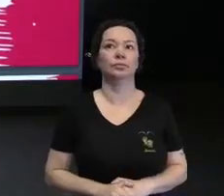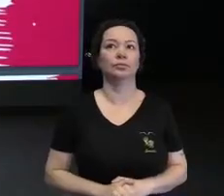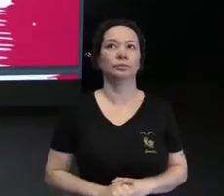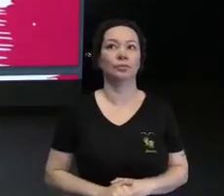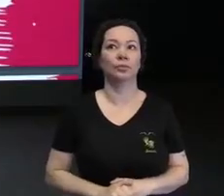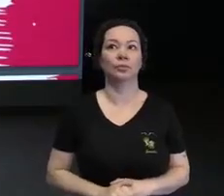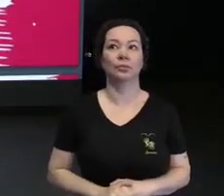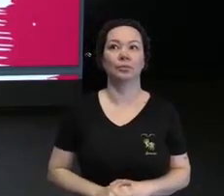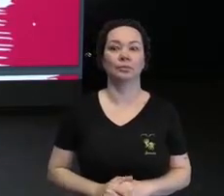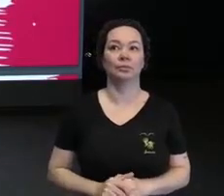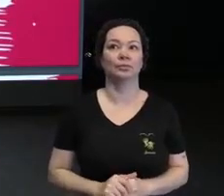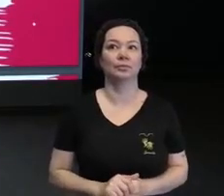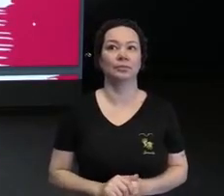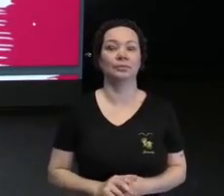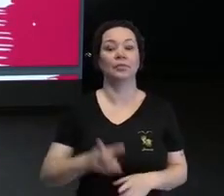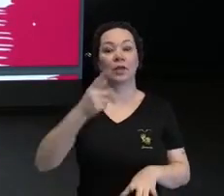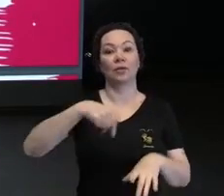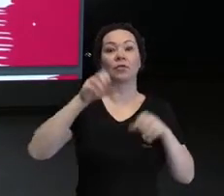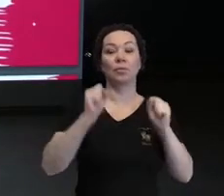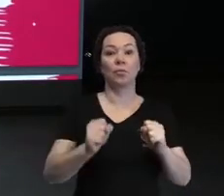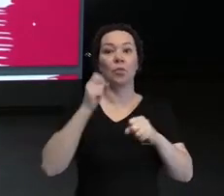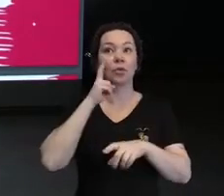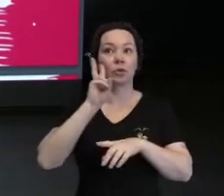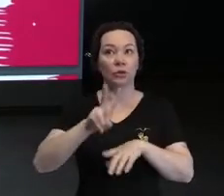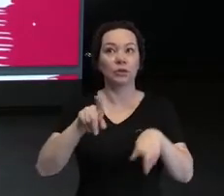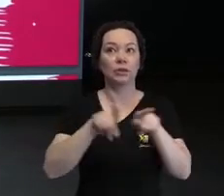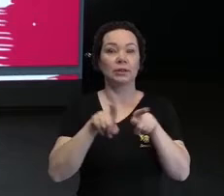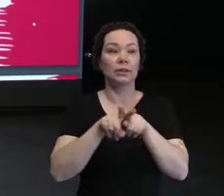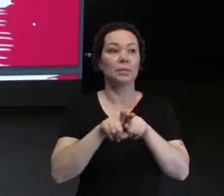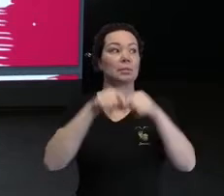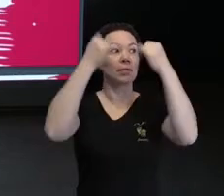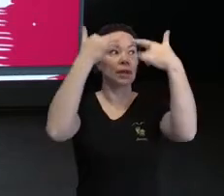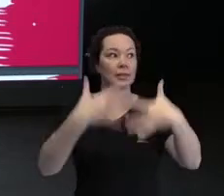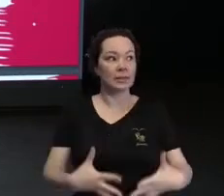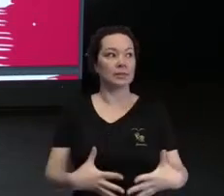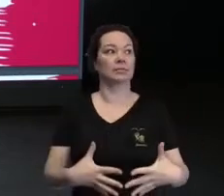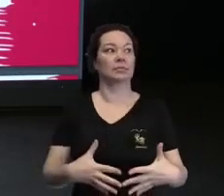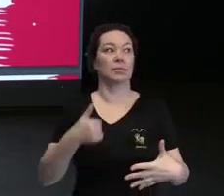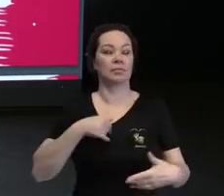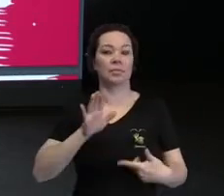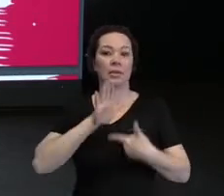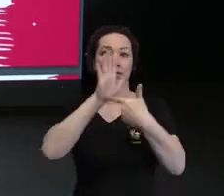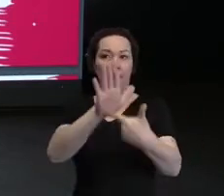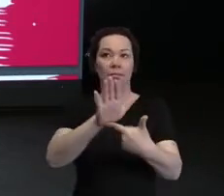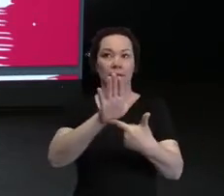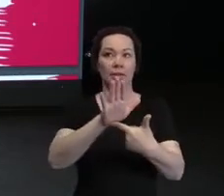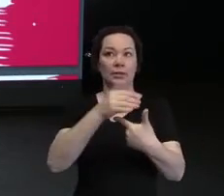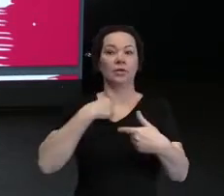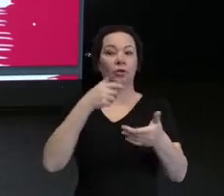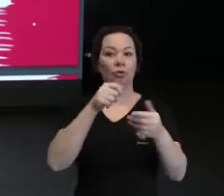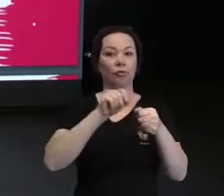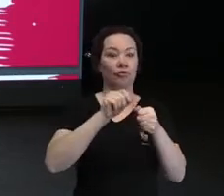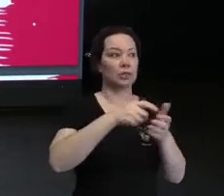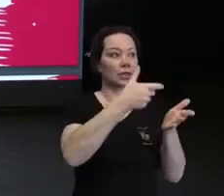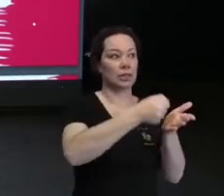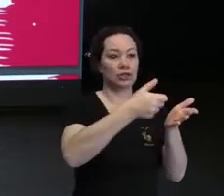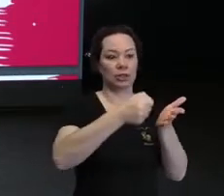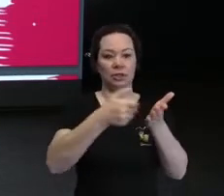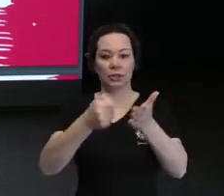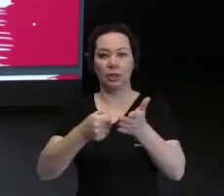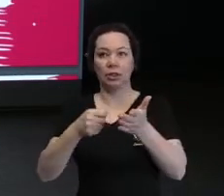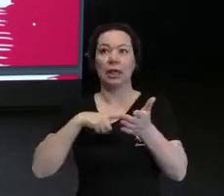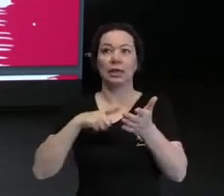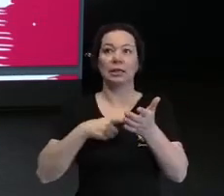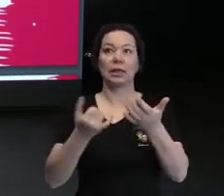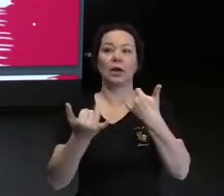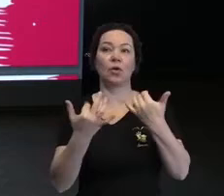E aí, vocês podem notar, aí para descrever a minha apresentação, eu passei o slide e aí entraram algumas